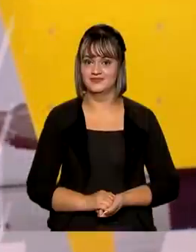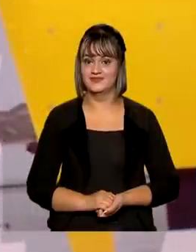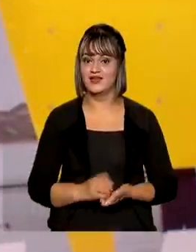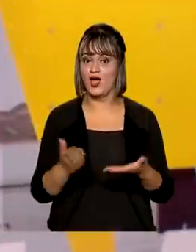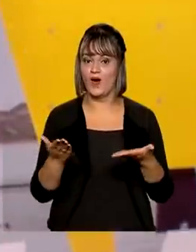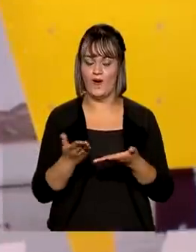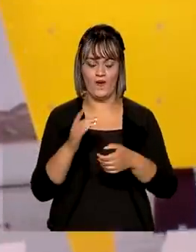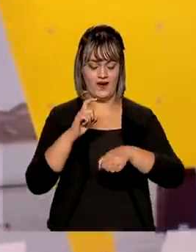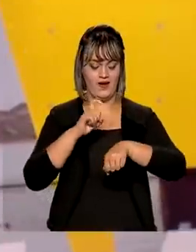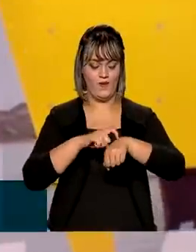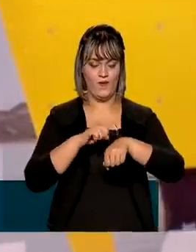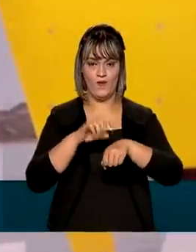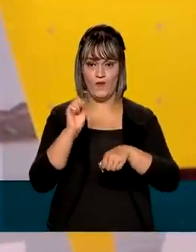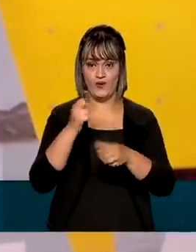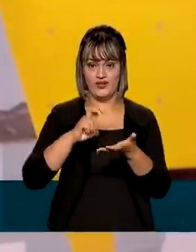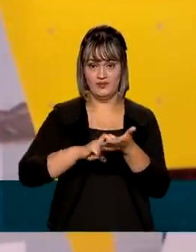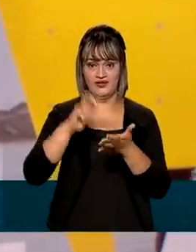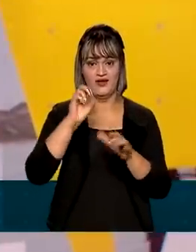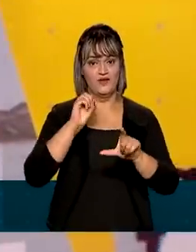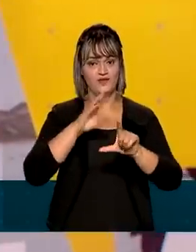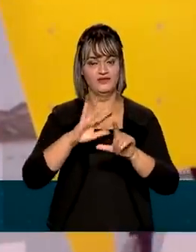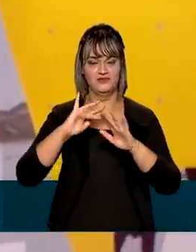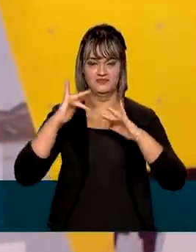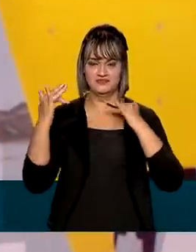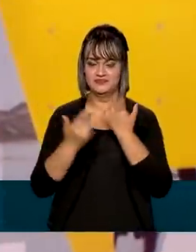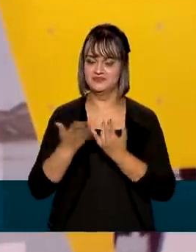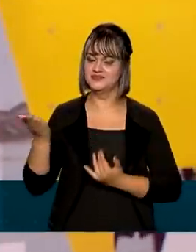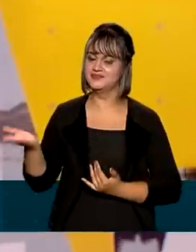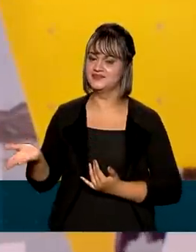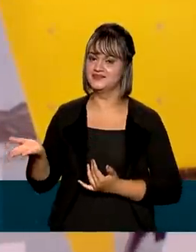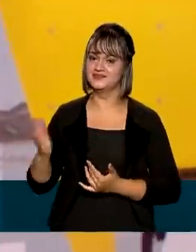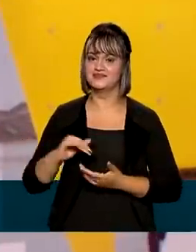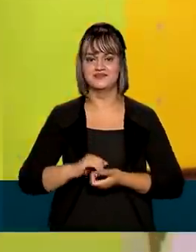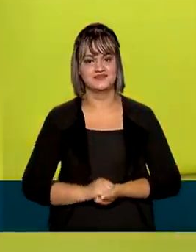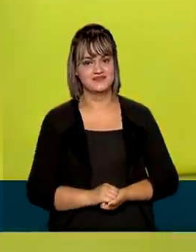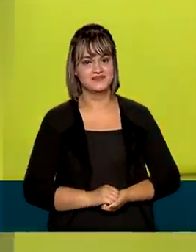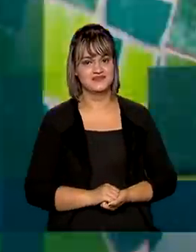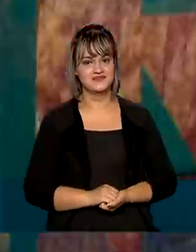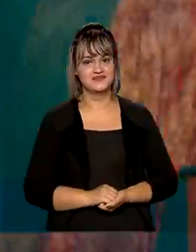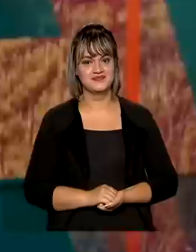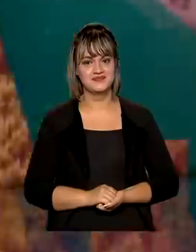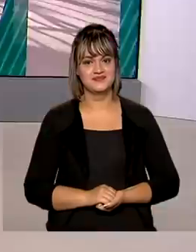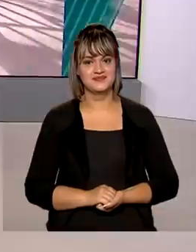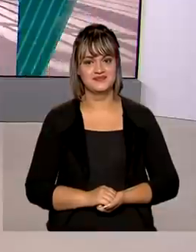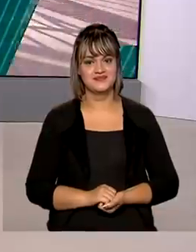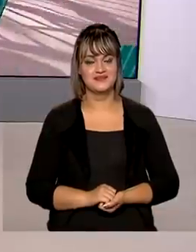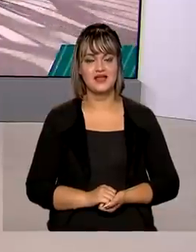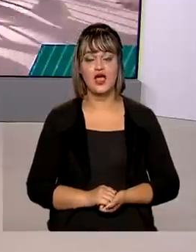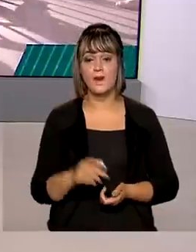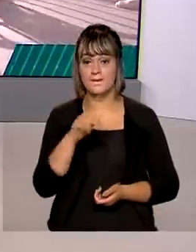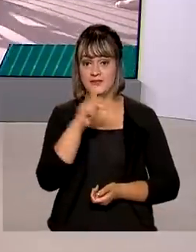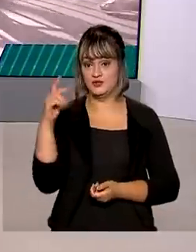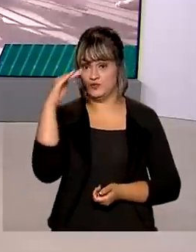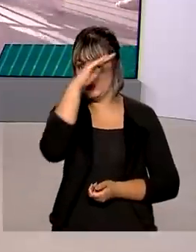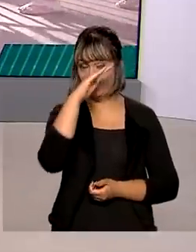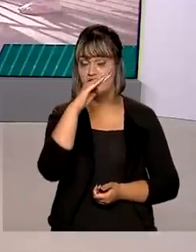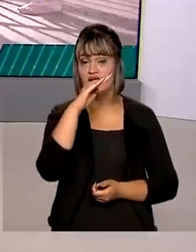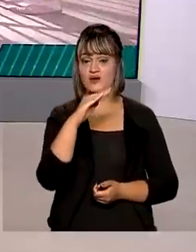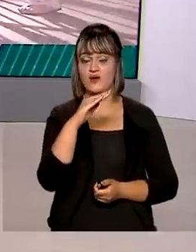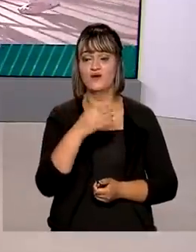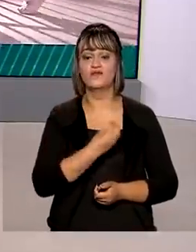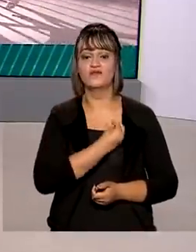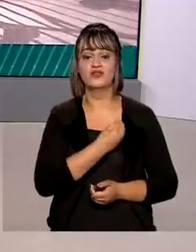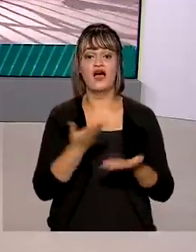Oito horas da manhã, você nos acompanha ao vivo também pelas redes sociais. O presidente Jair Bolsonaro